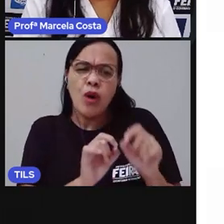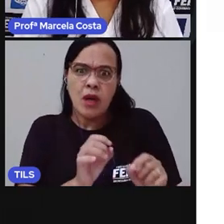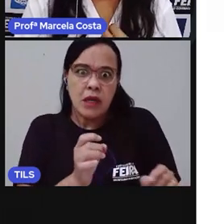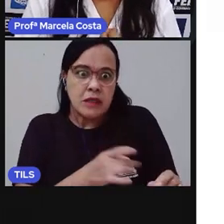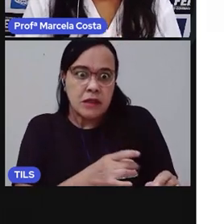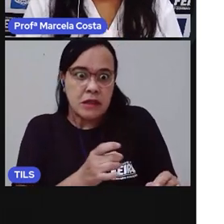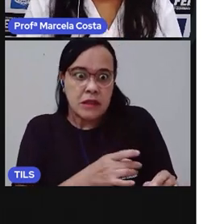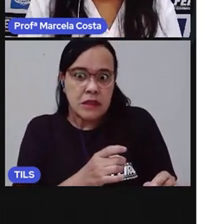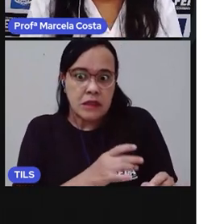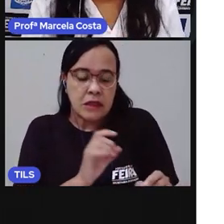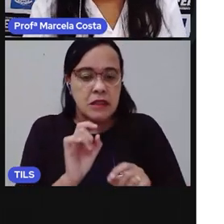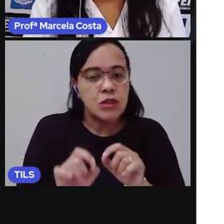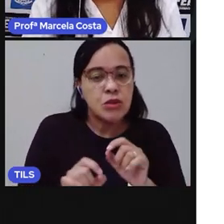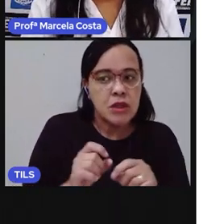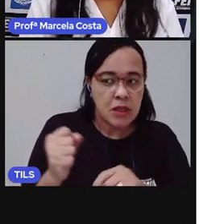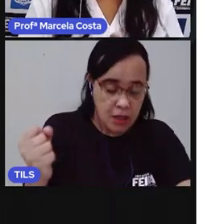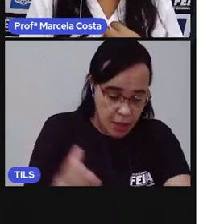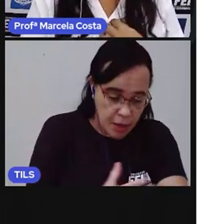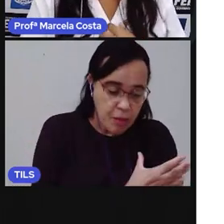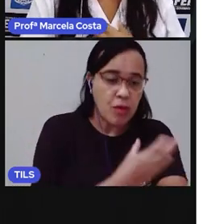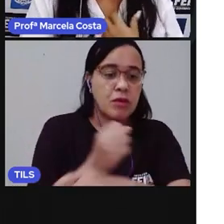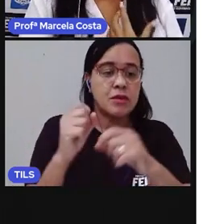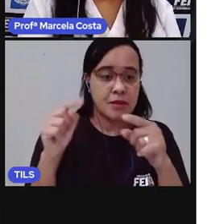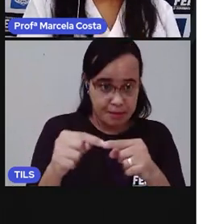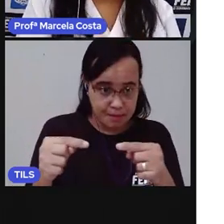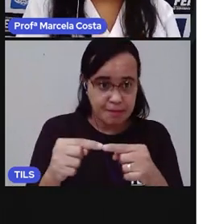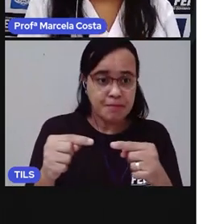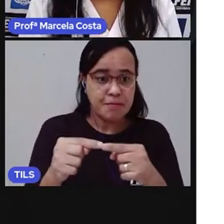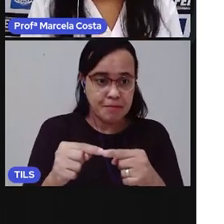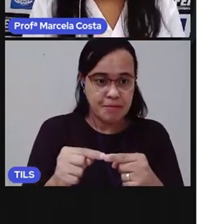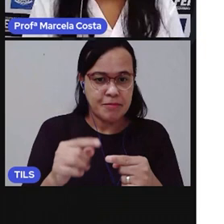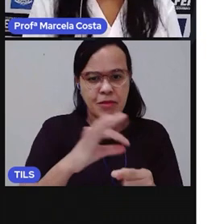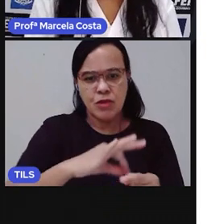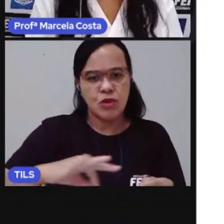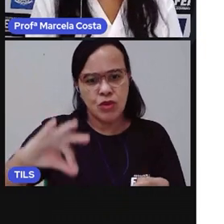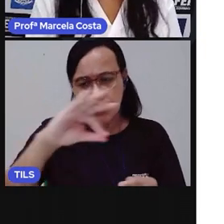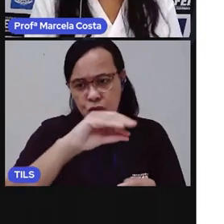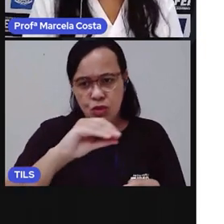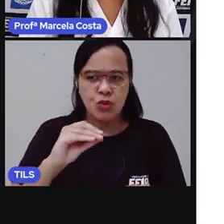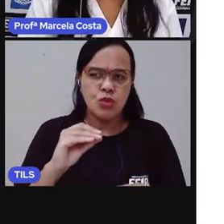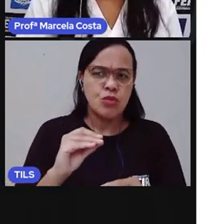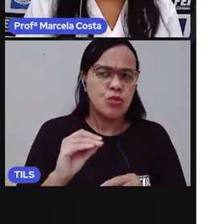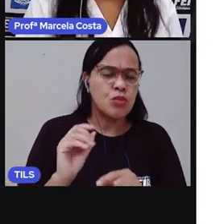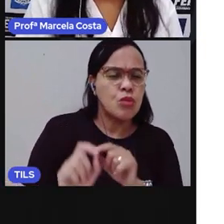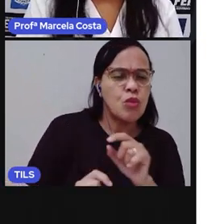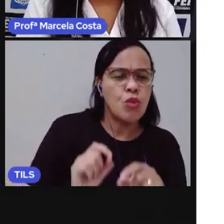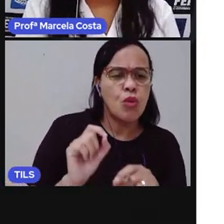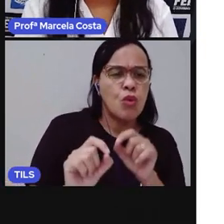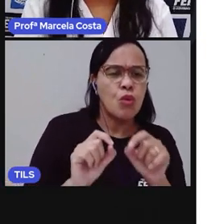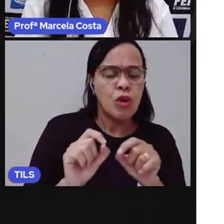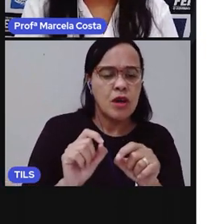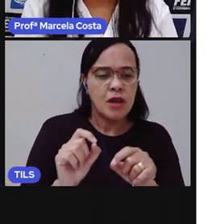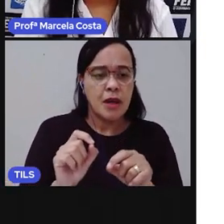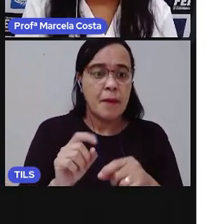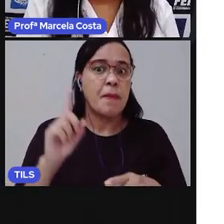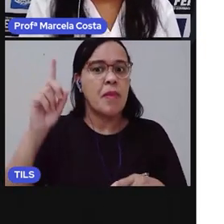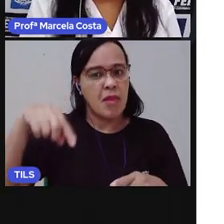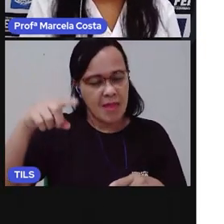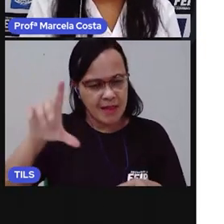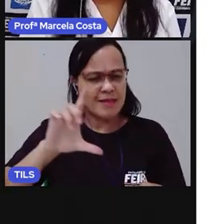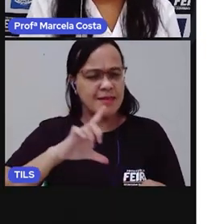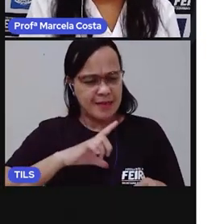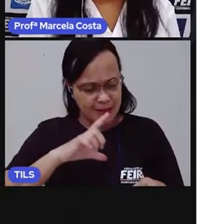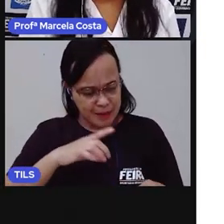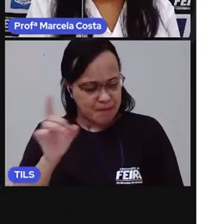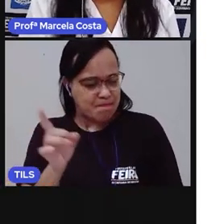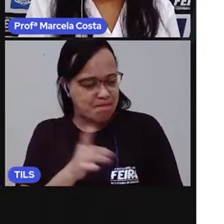Que é um tipo de emoção que todo mundo sente em algum momento da vida. Todo mundo tem medo de alguma coisa, não é